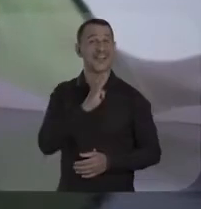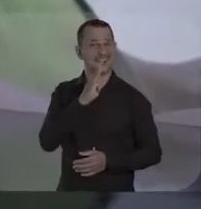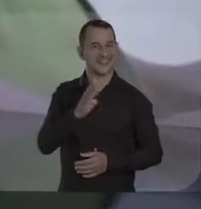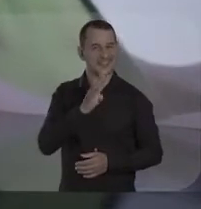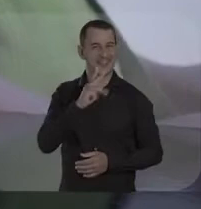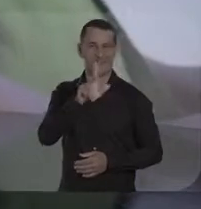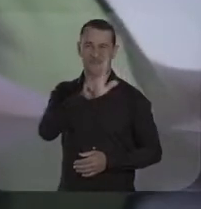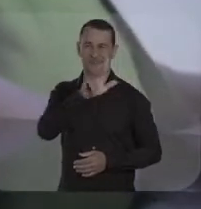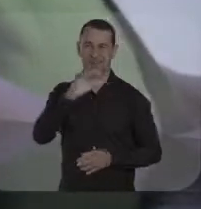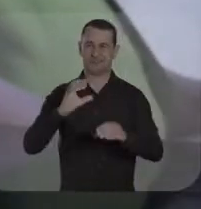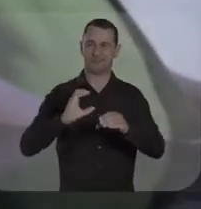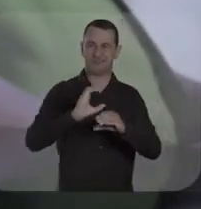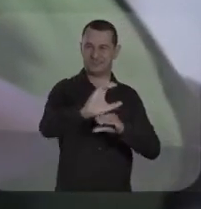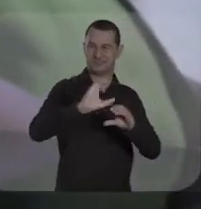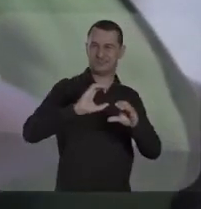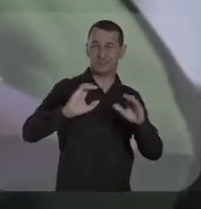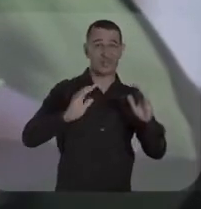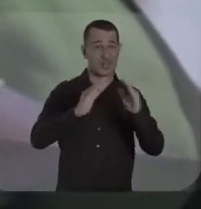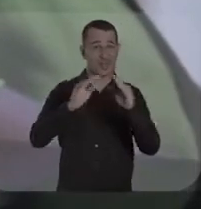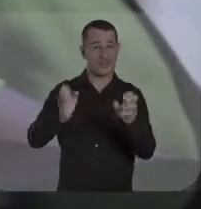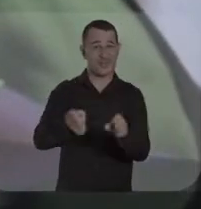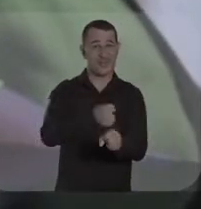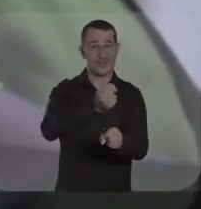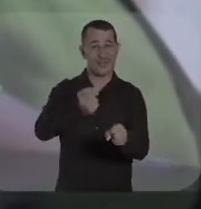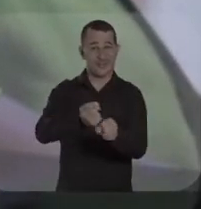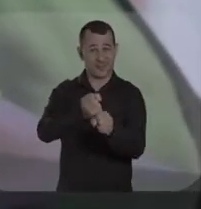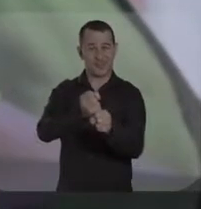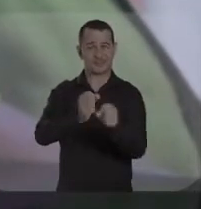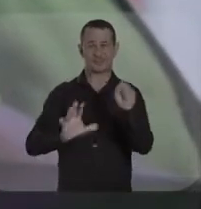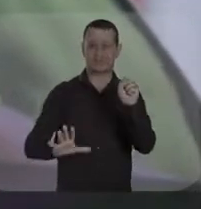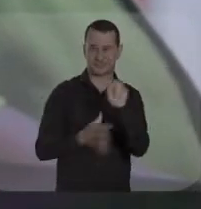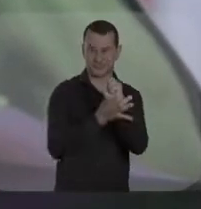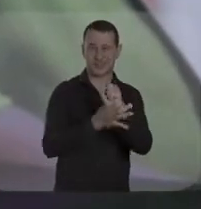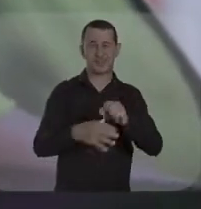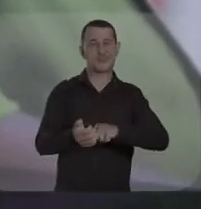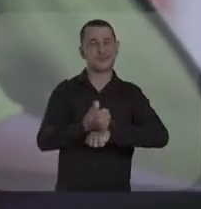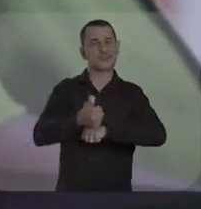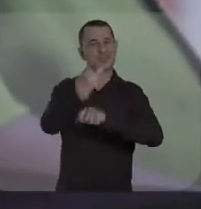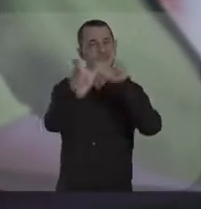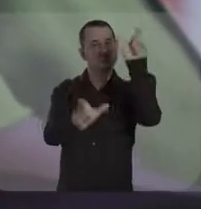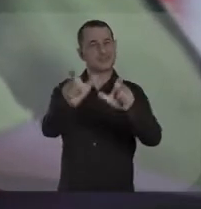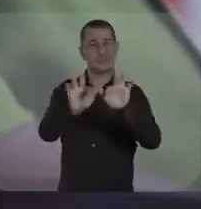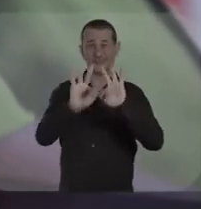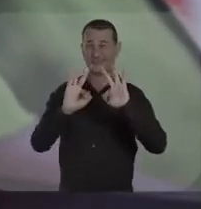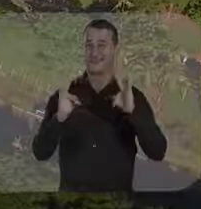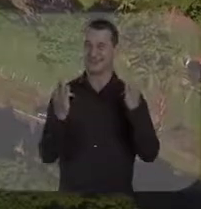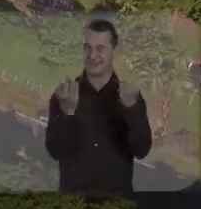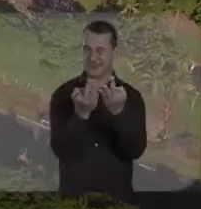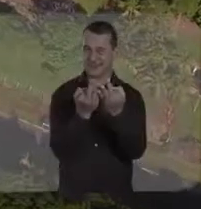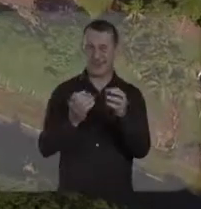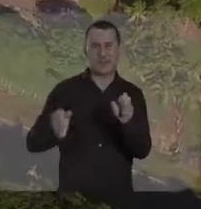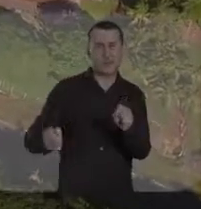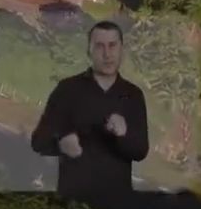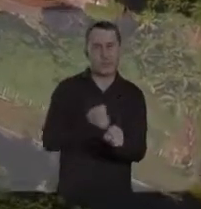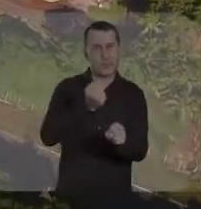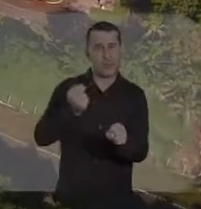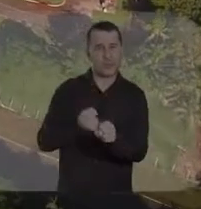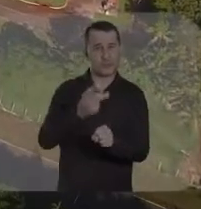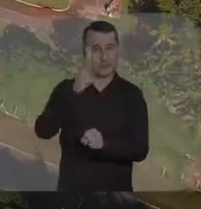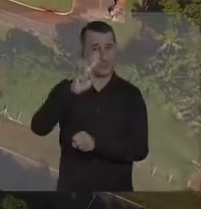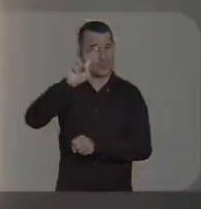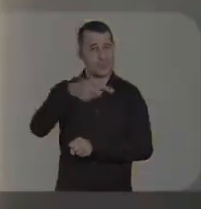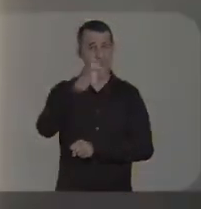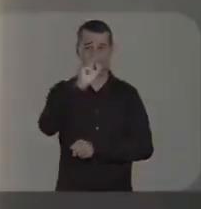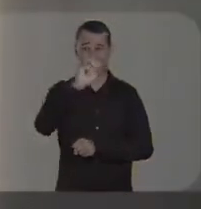Marquinhos vai investir mais em habitação para a segurança e a qualidade de vida das famílias. A construção de 2